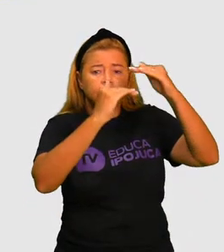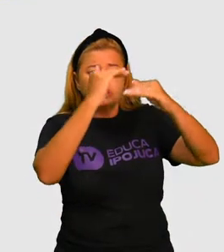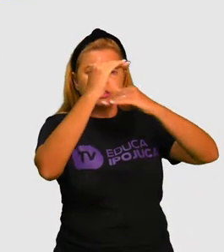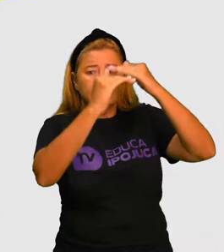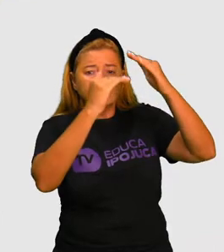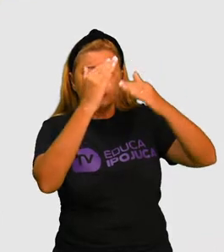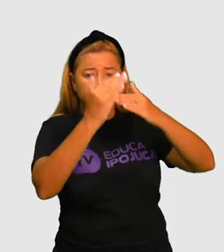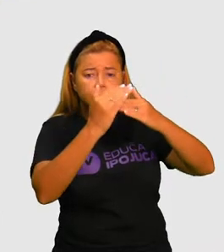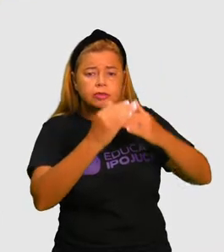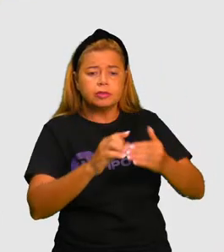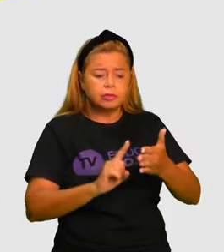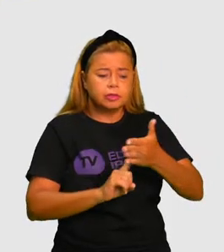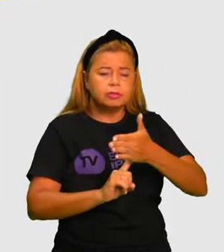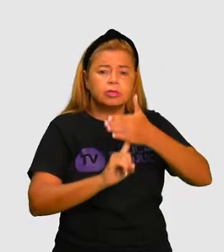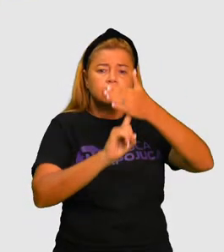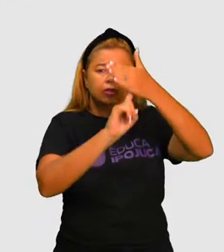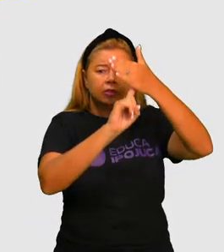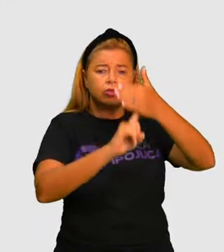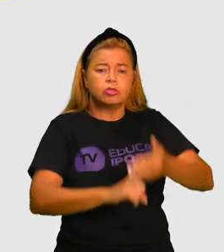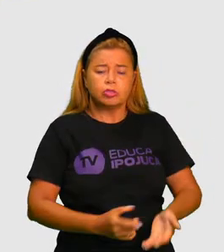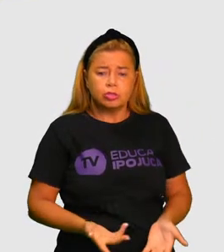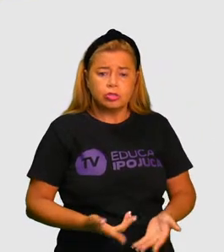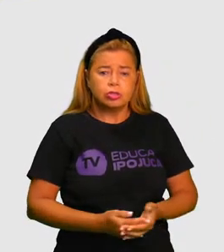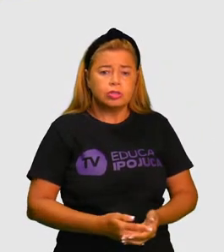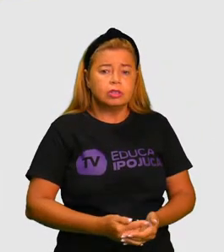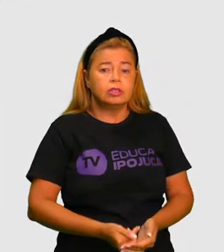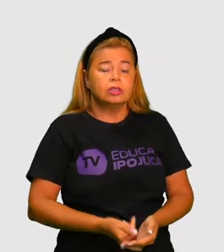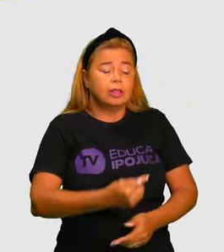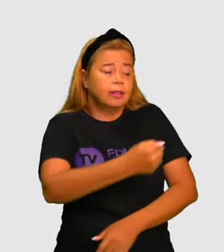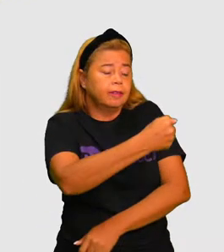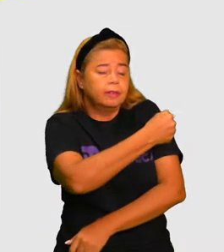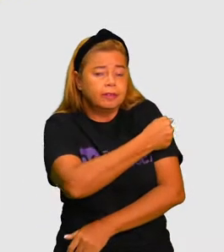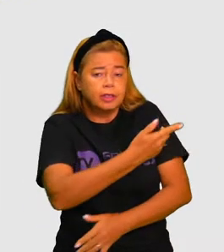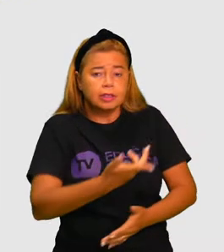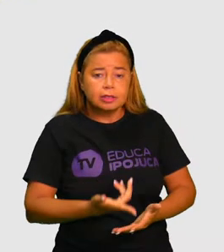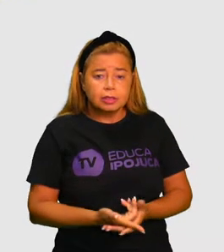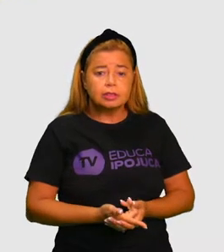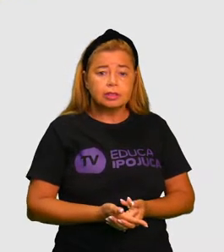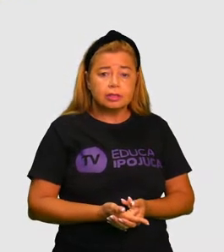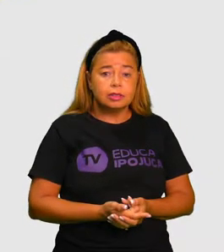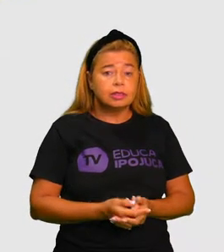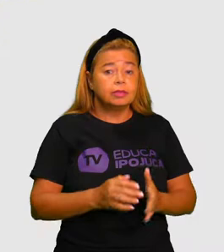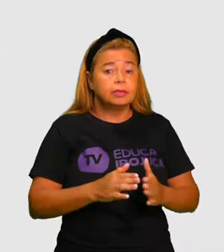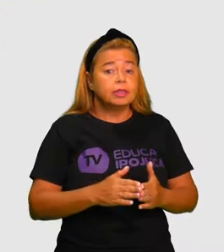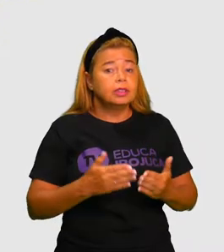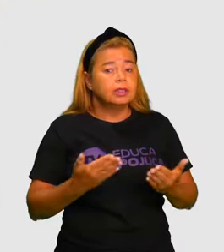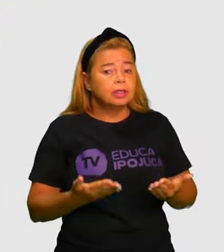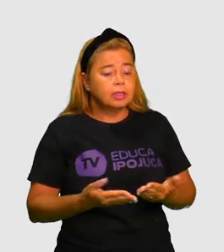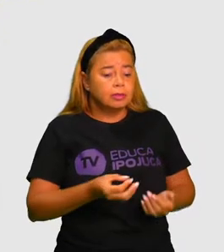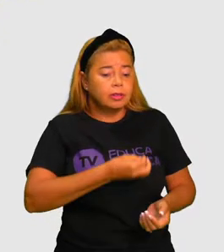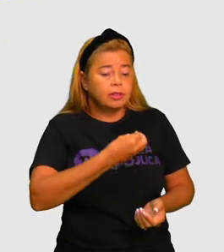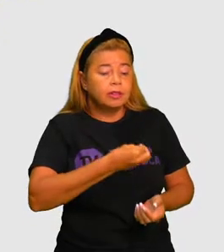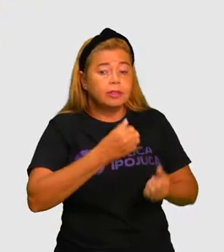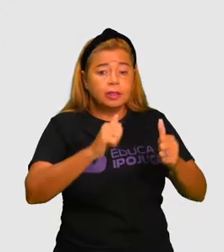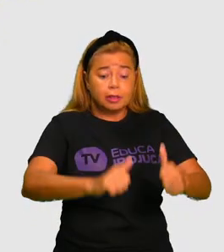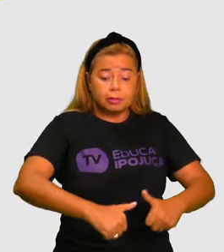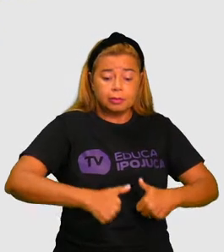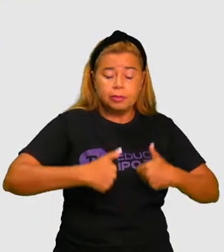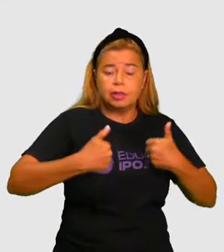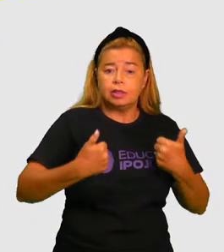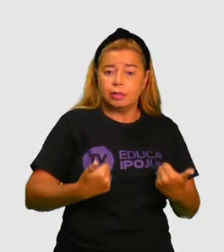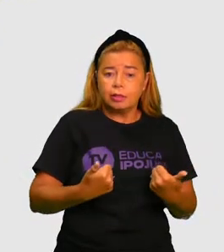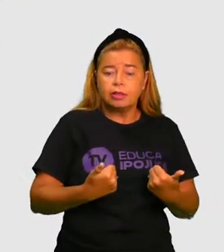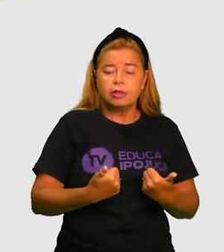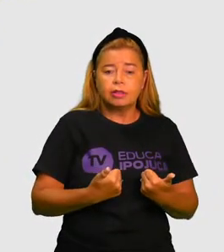Graças à ciência, a humanidade pode evoluir, melhorar a qualidade e a expectativa de vida. Os